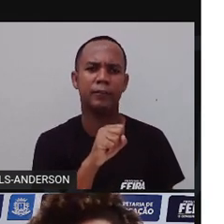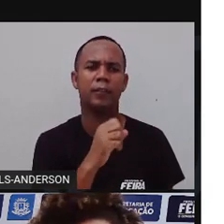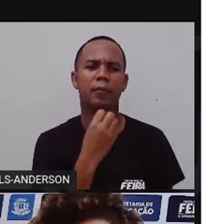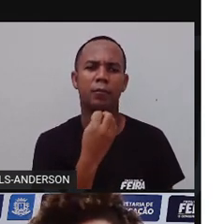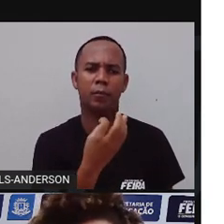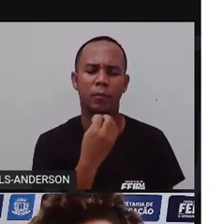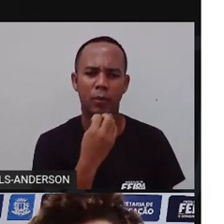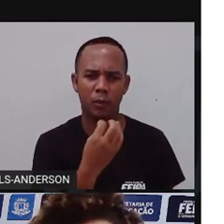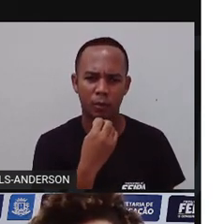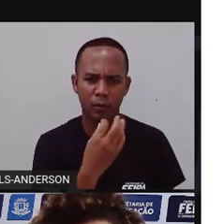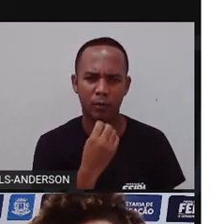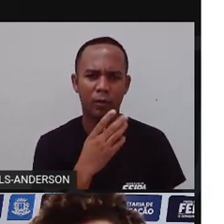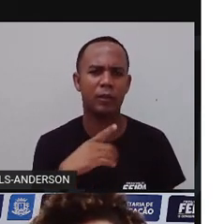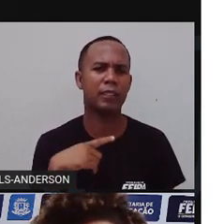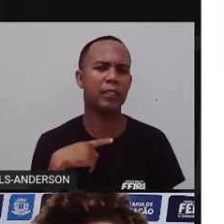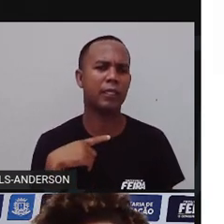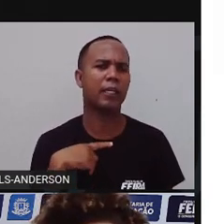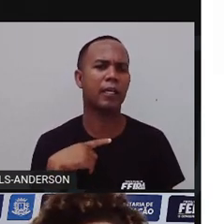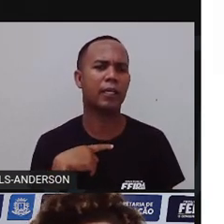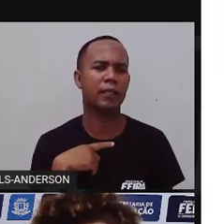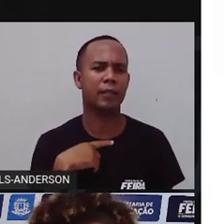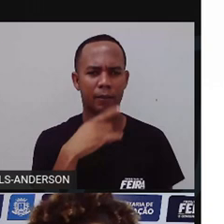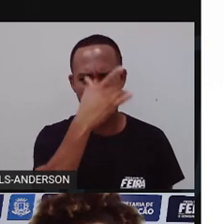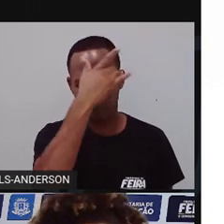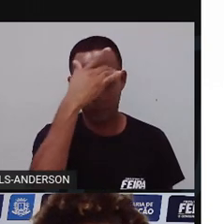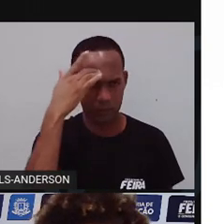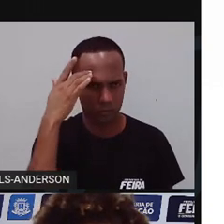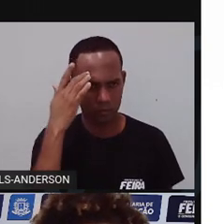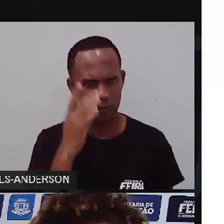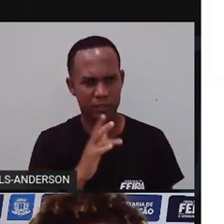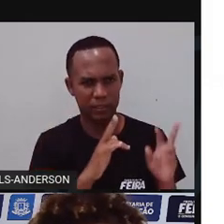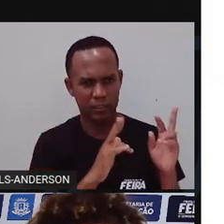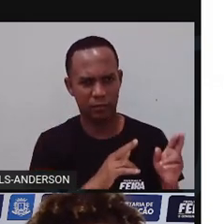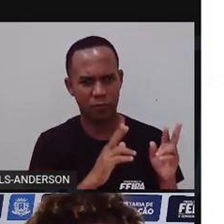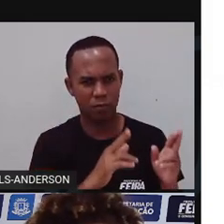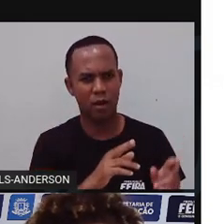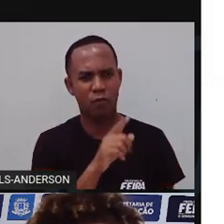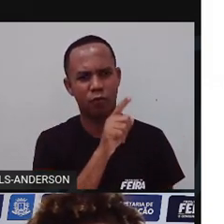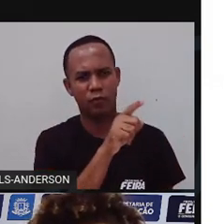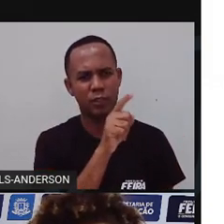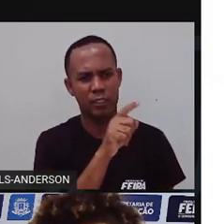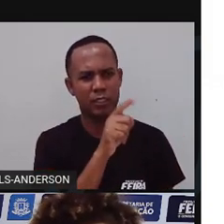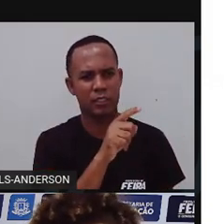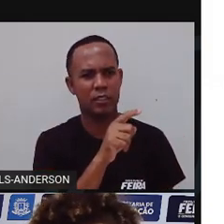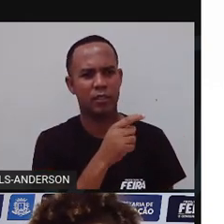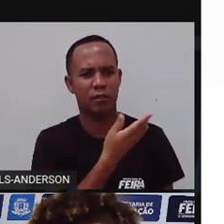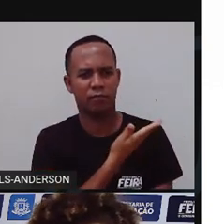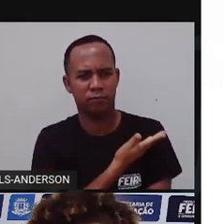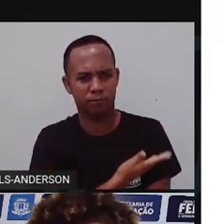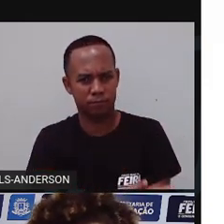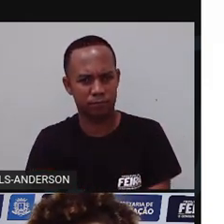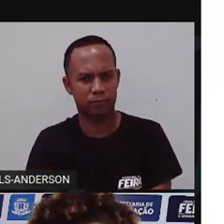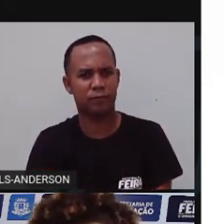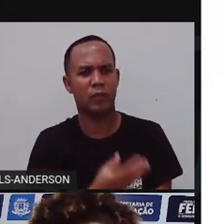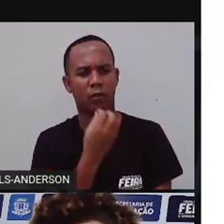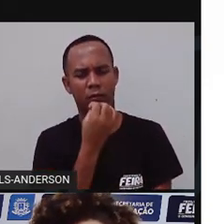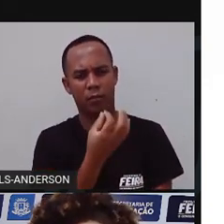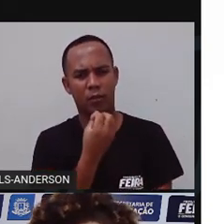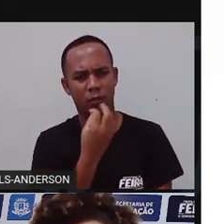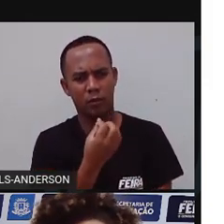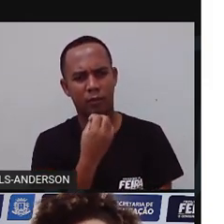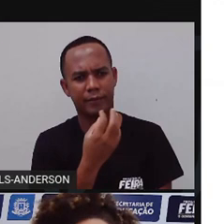Que bom que existem pessoas como vocês. Educadas, boas, conscientes.